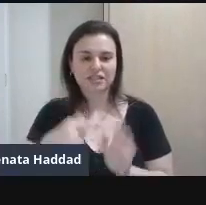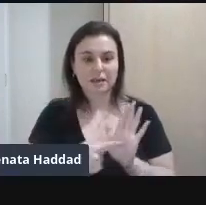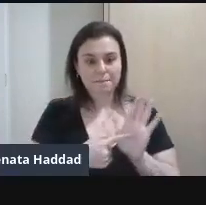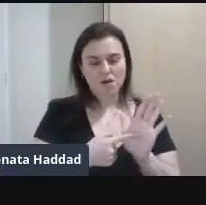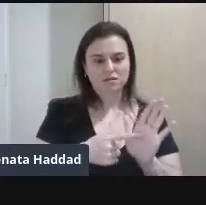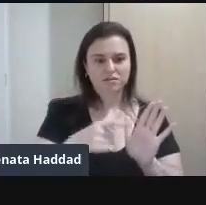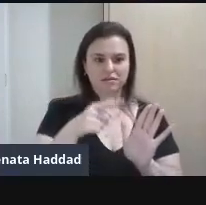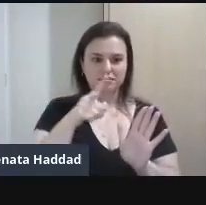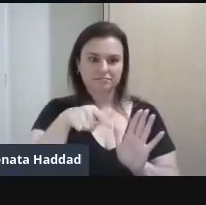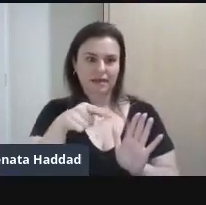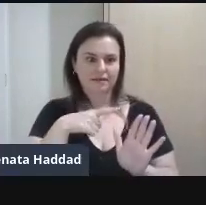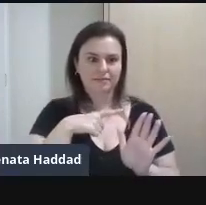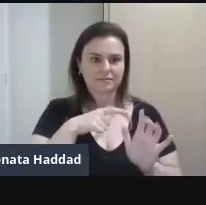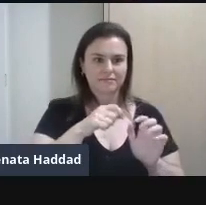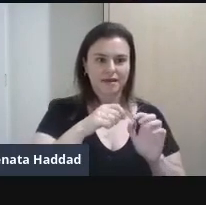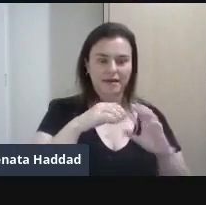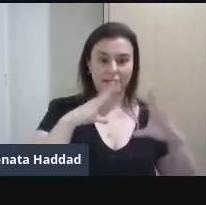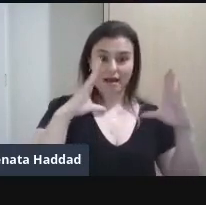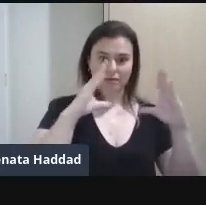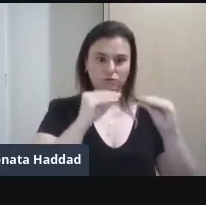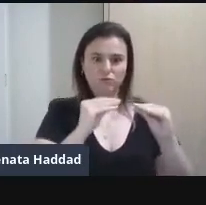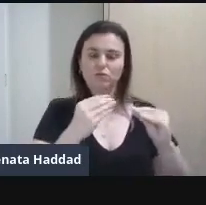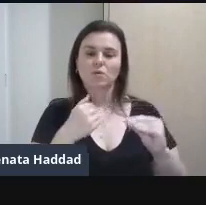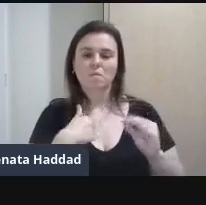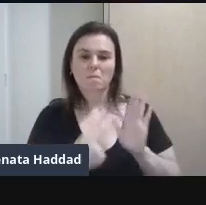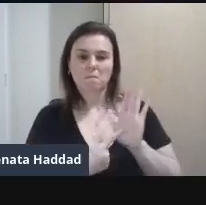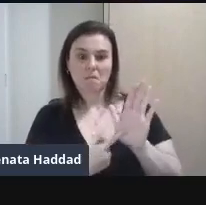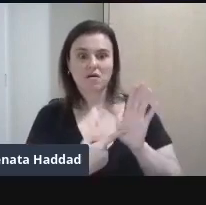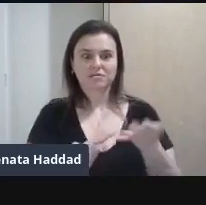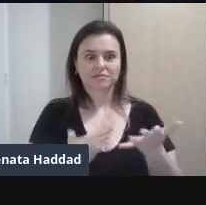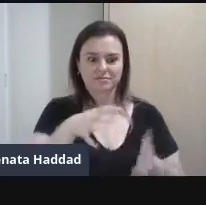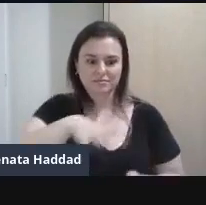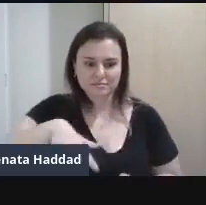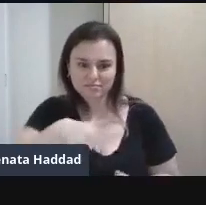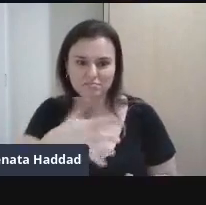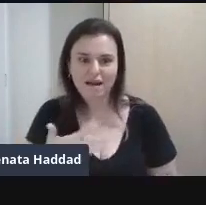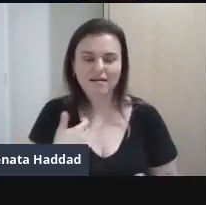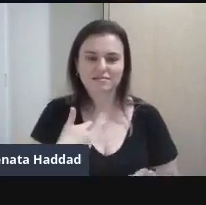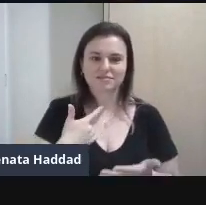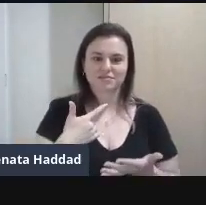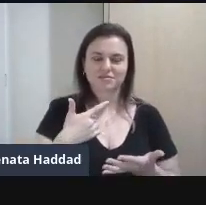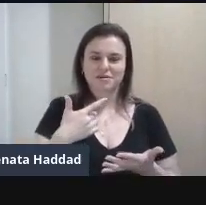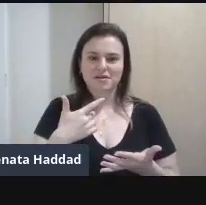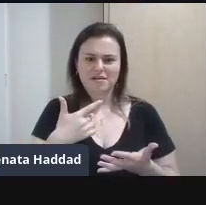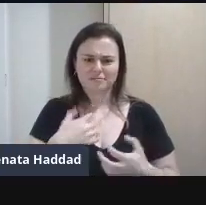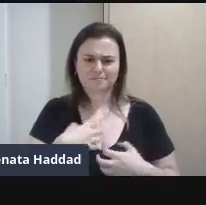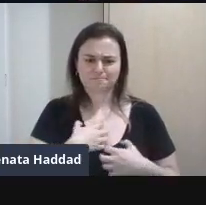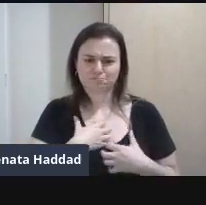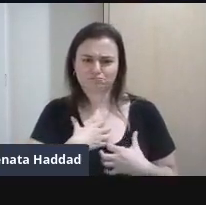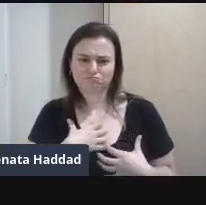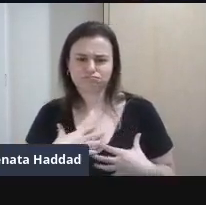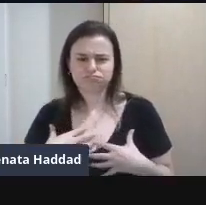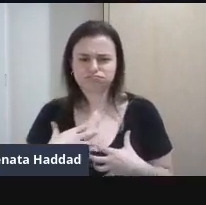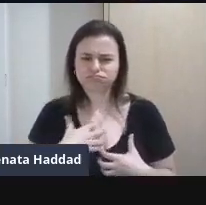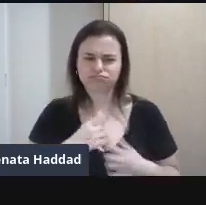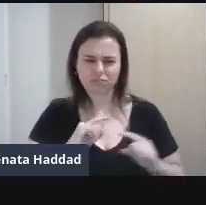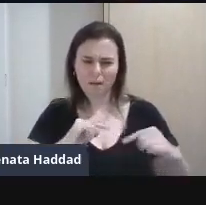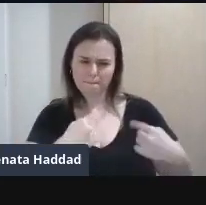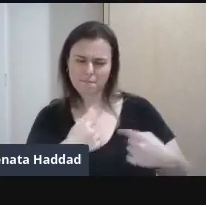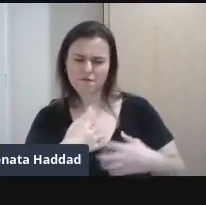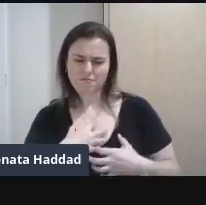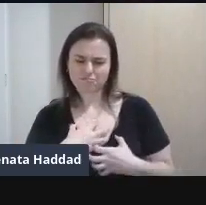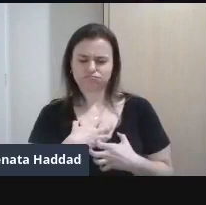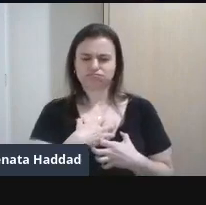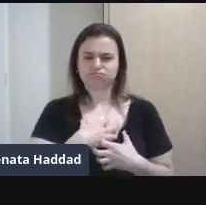escuro Luz e sombra Trabalhando com as formas Com os espaços Ela vai nos Nos incomodando Nos provocando Por esse